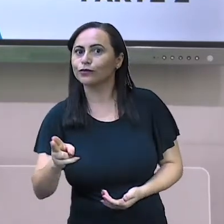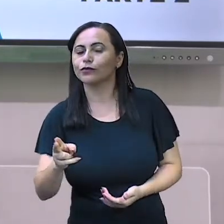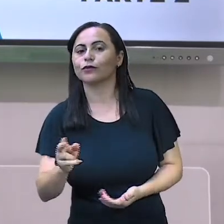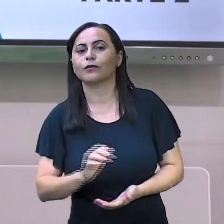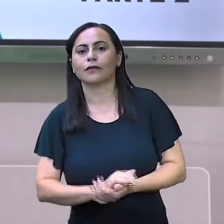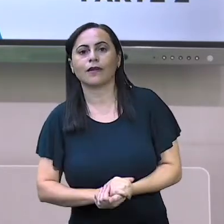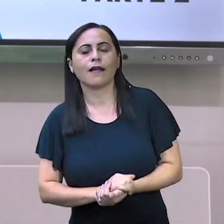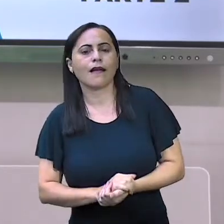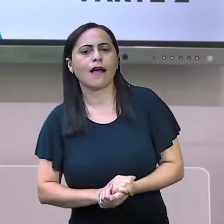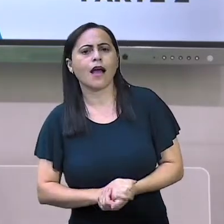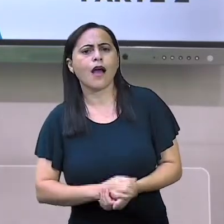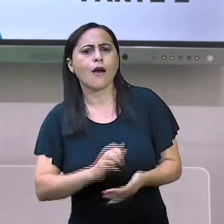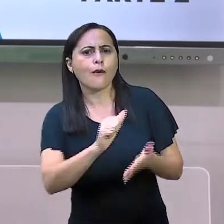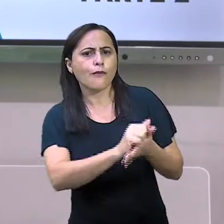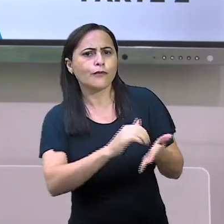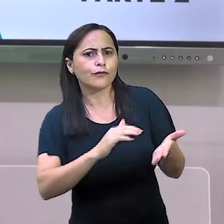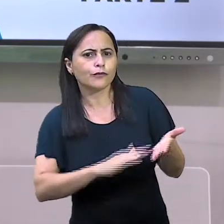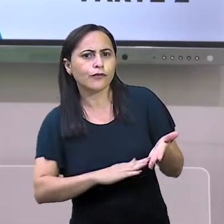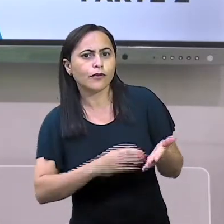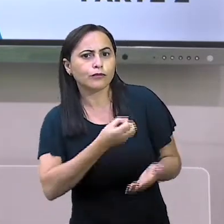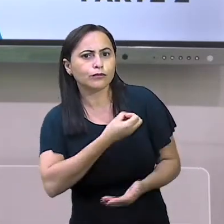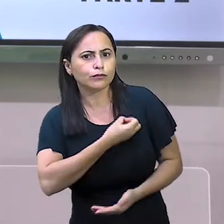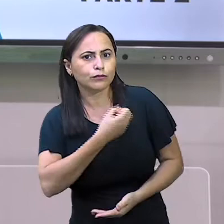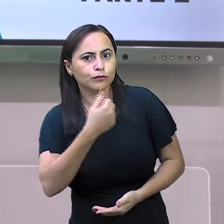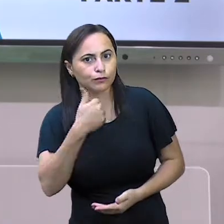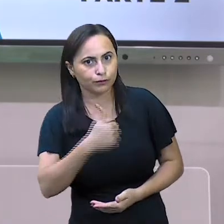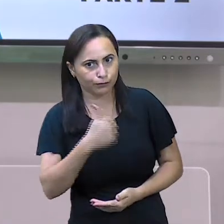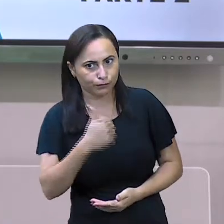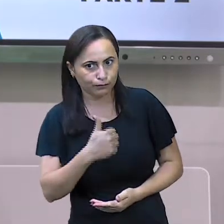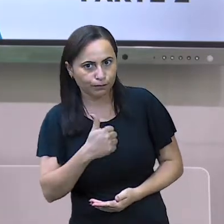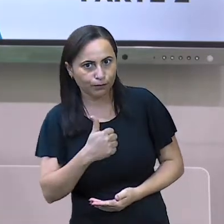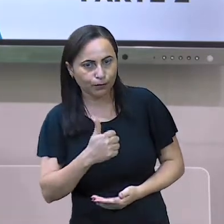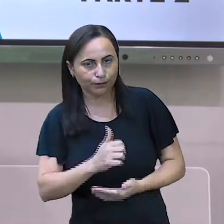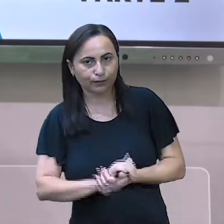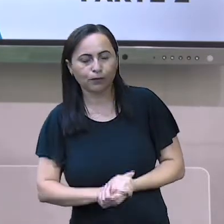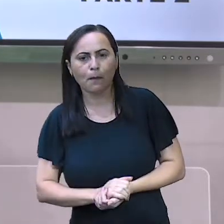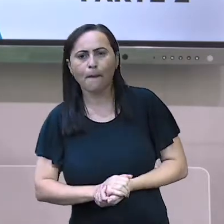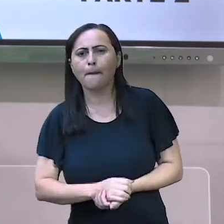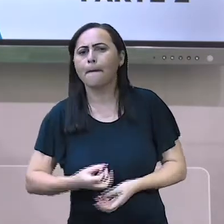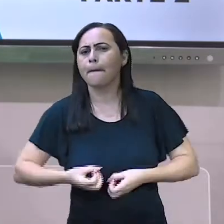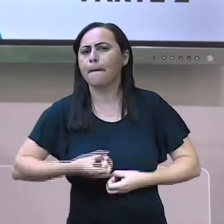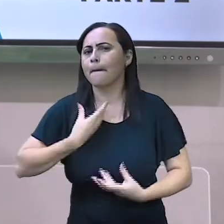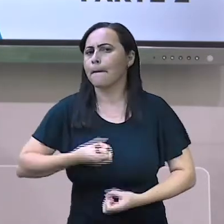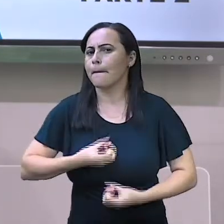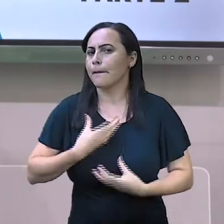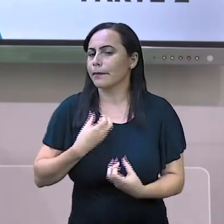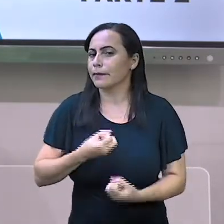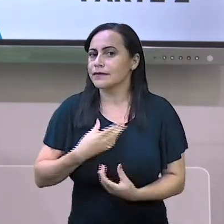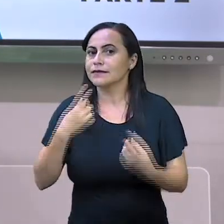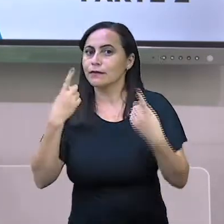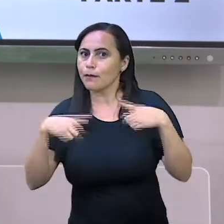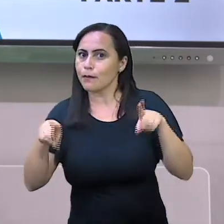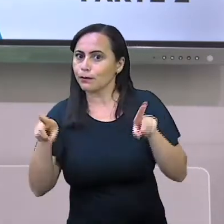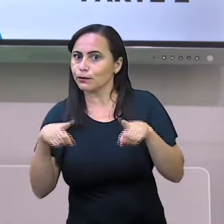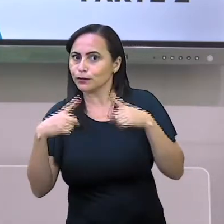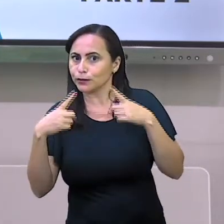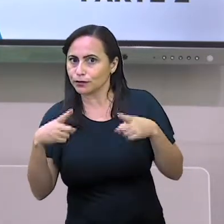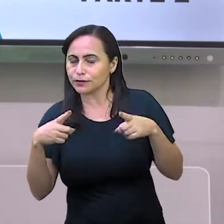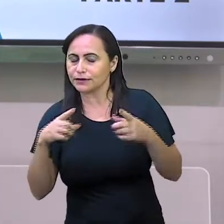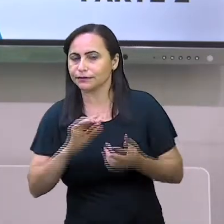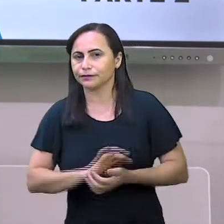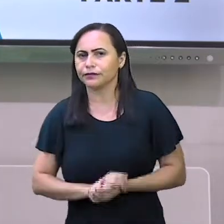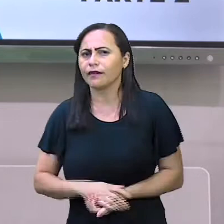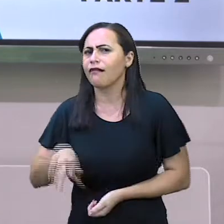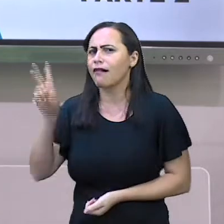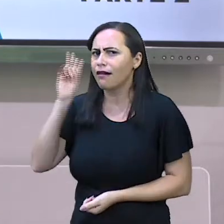1 das nossas atividades poesias e cantigas falando de Vinicius de Moraes vocês lembram na parte 1